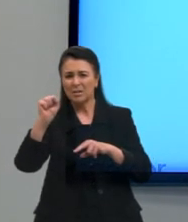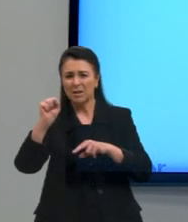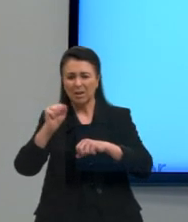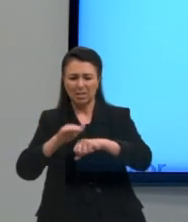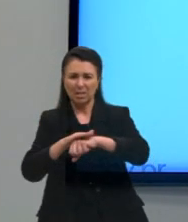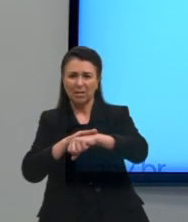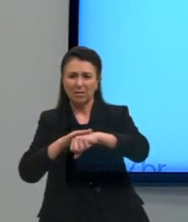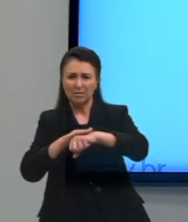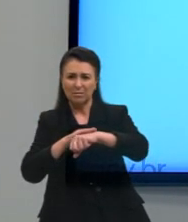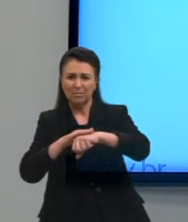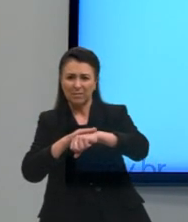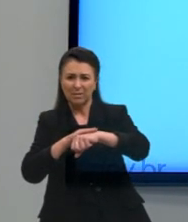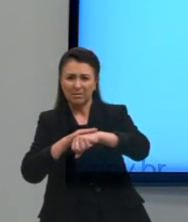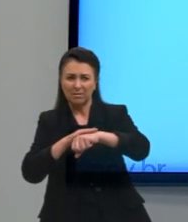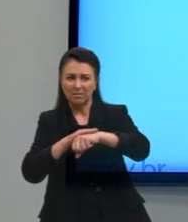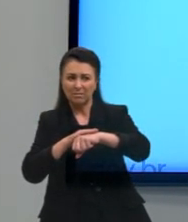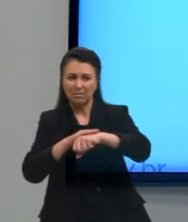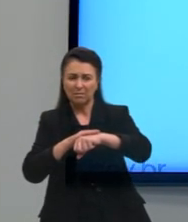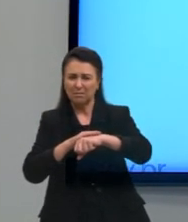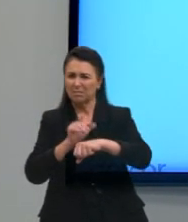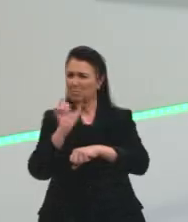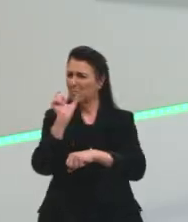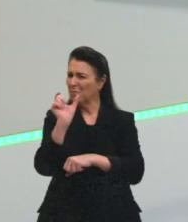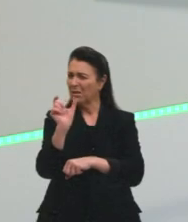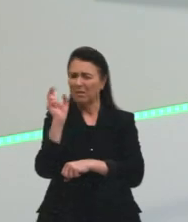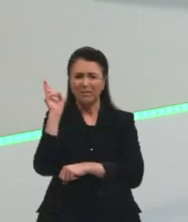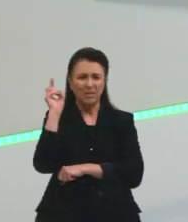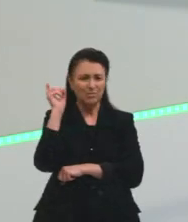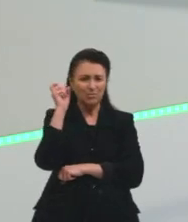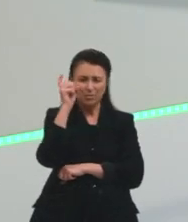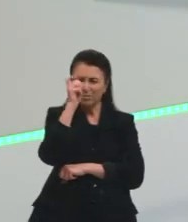Olha a quantidade de palavras difíceis.